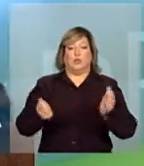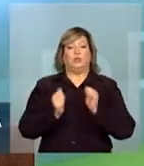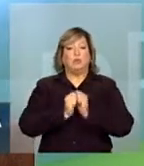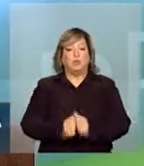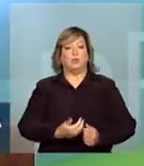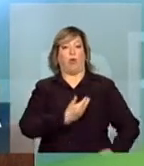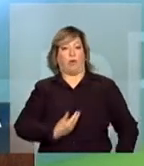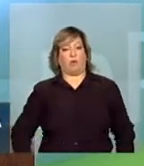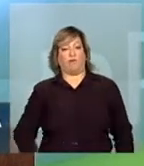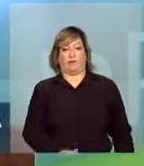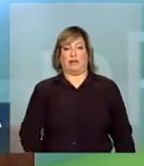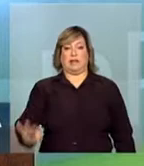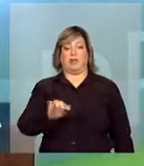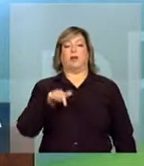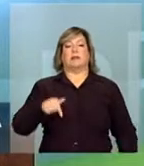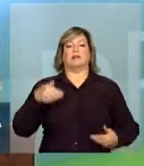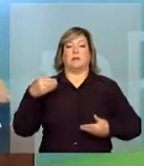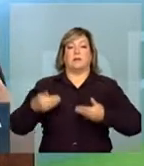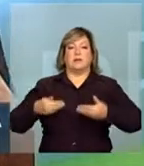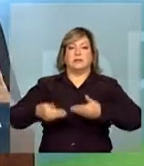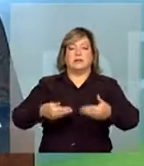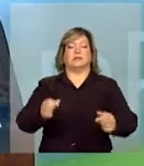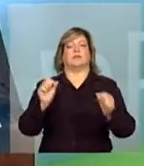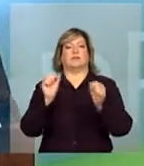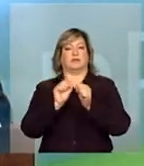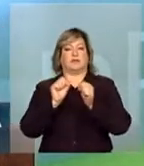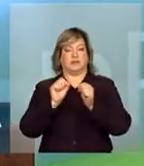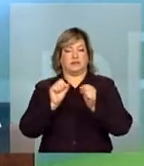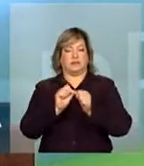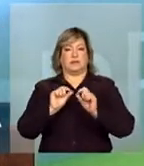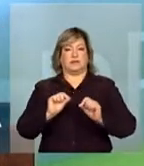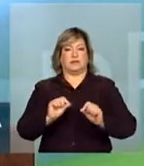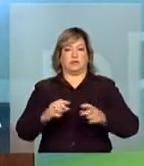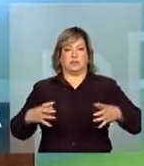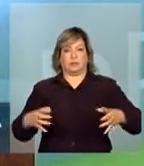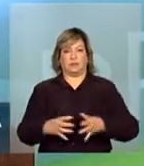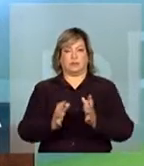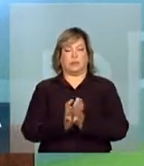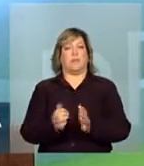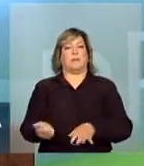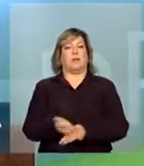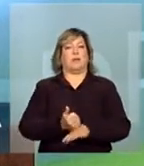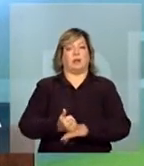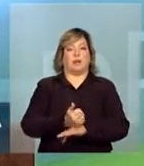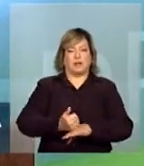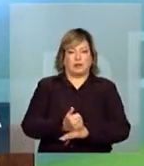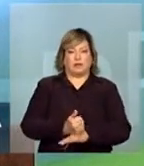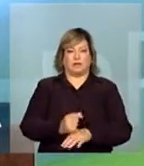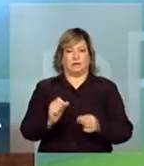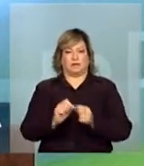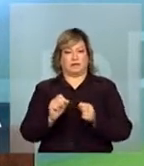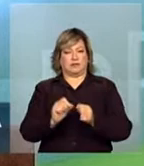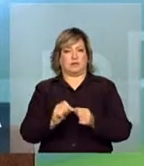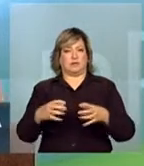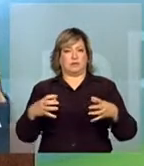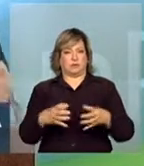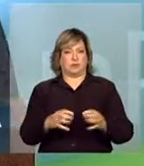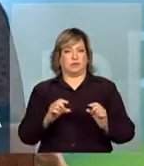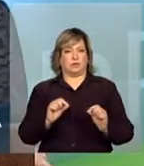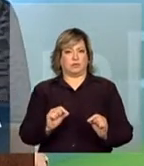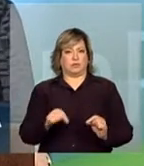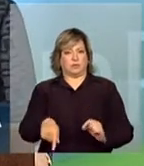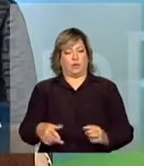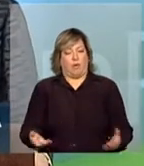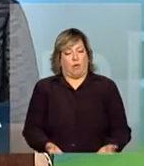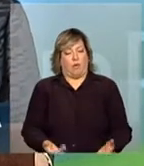federal desse processo de construção que foi melhorando e criando o arcabouço legal que